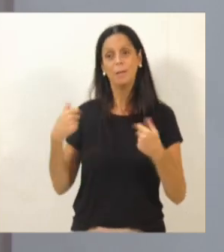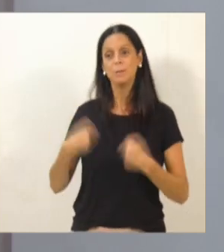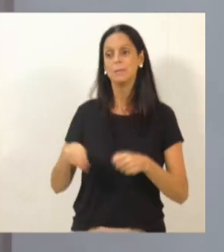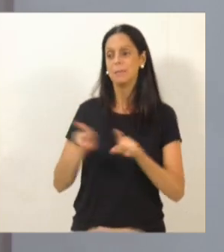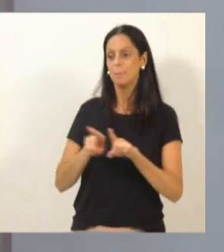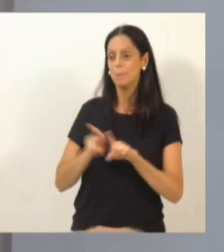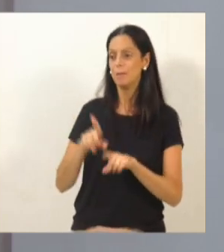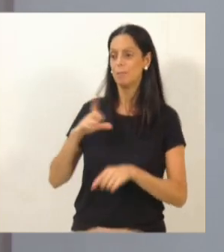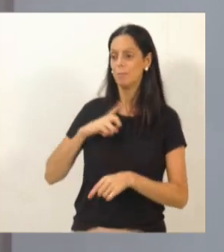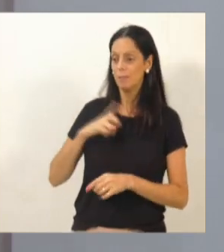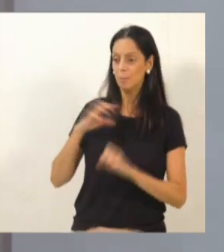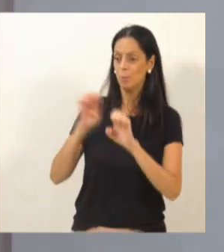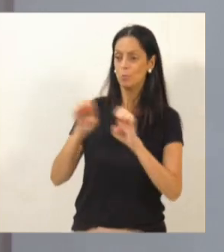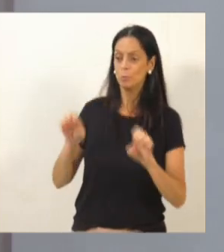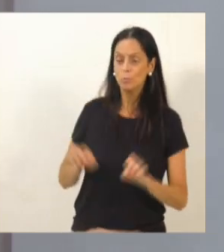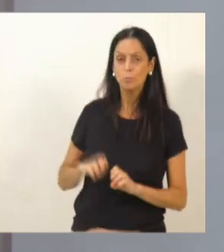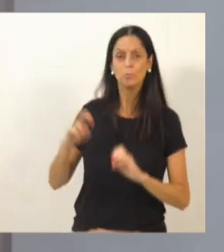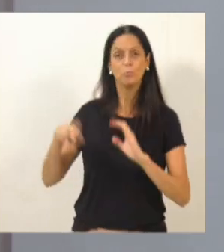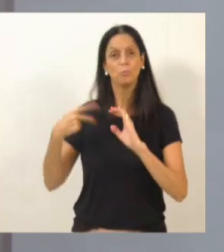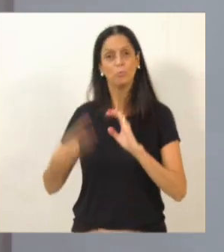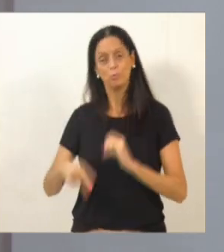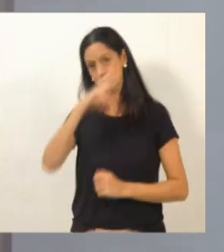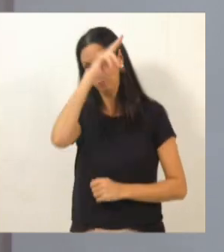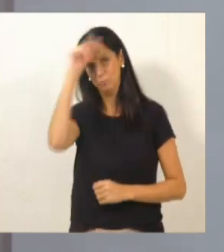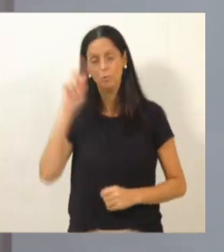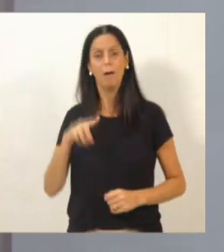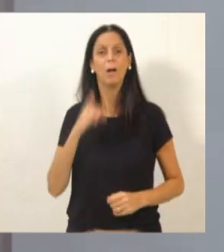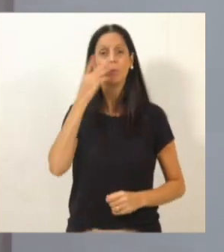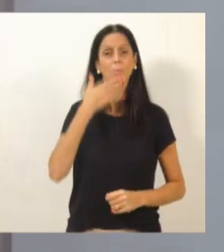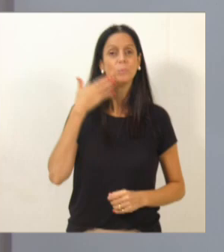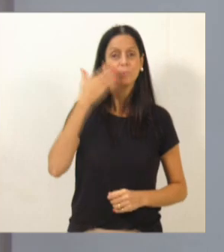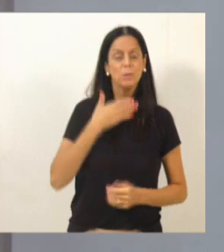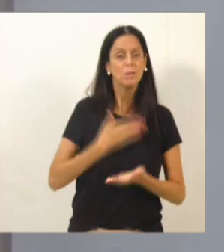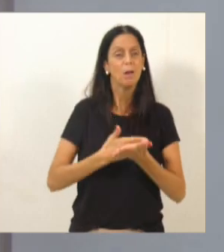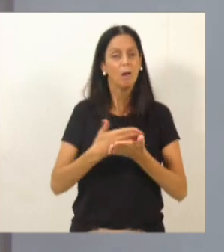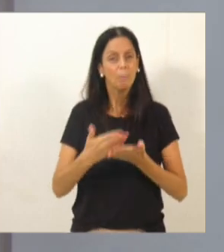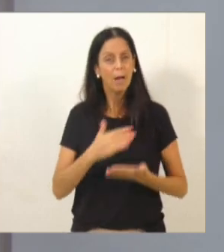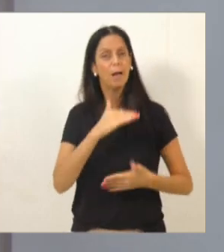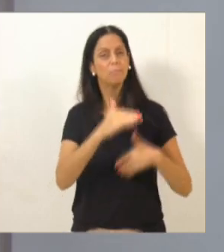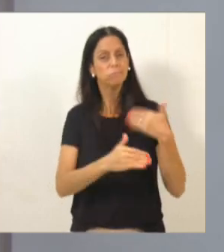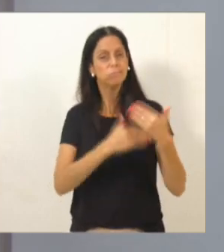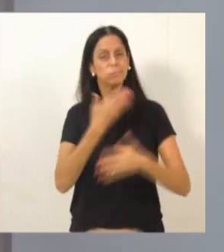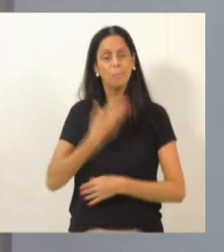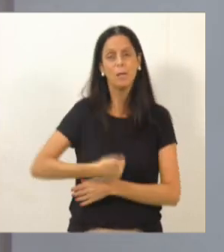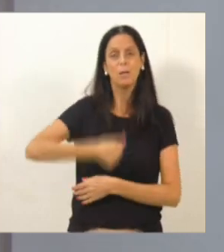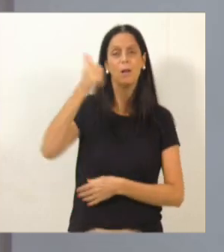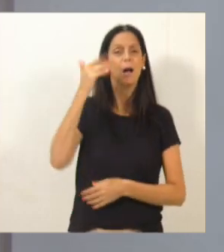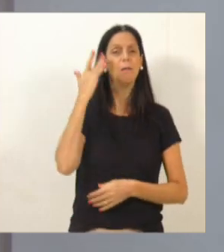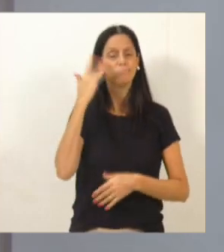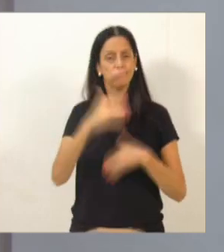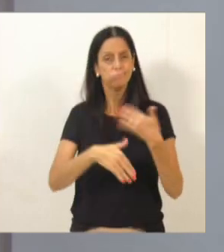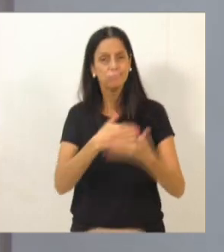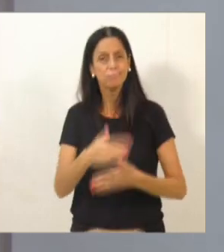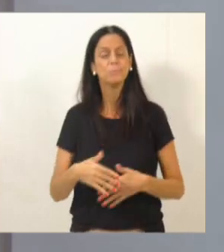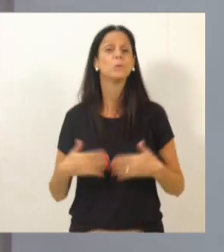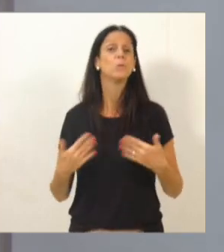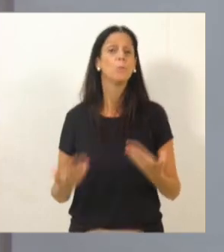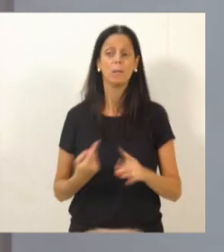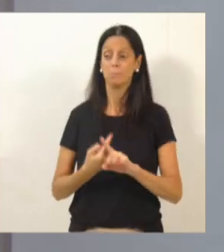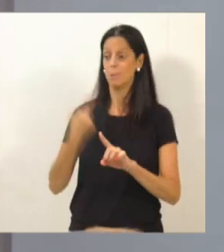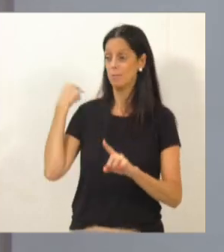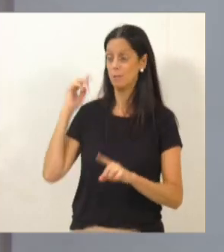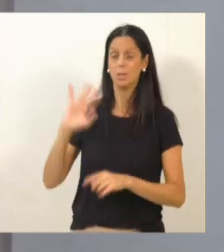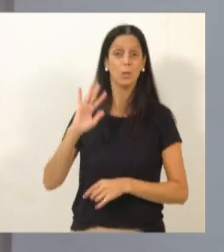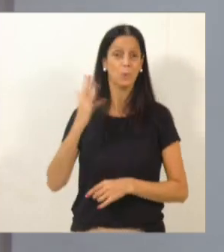legislativo. E eu acho que esse é um discurso que começa a amadurecer um pouquinho, algumas situações, como aconteceram de